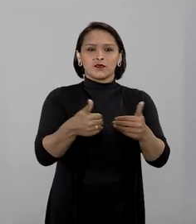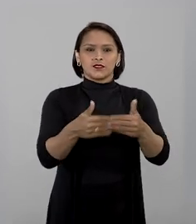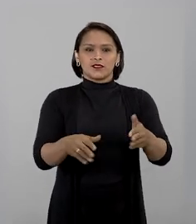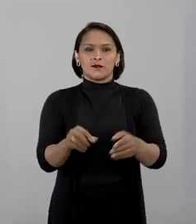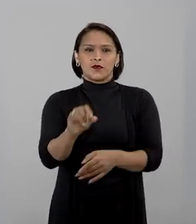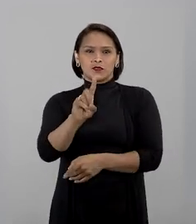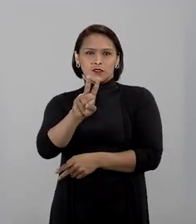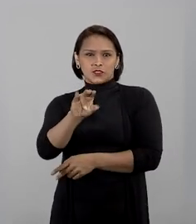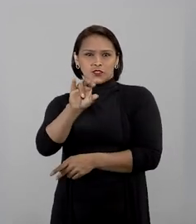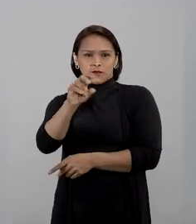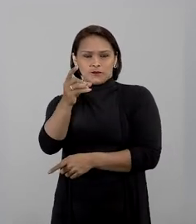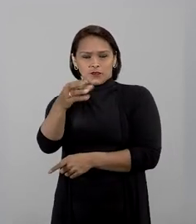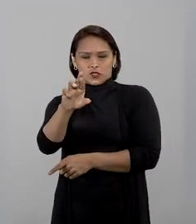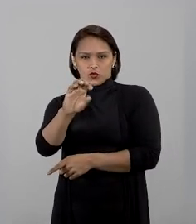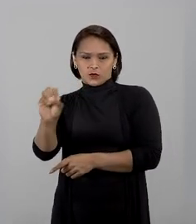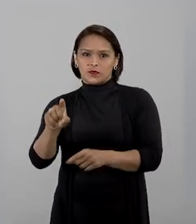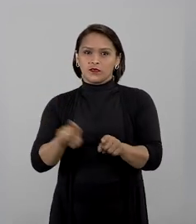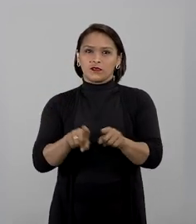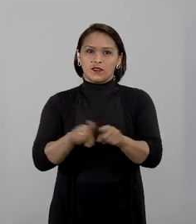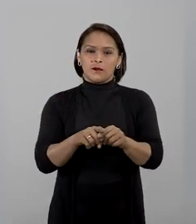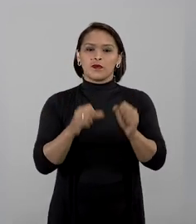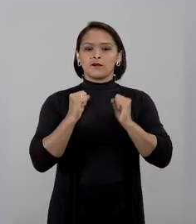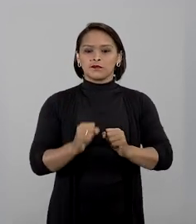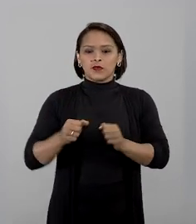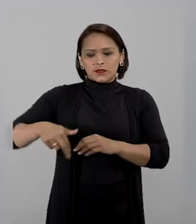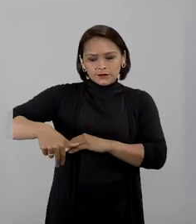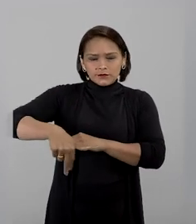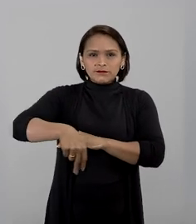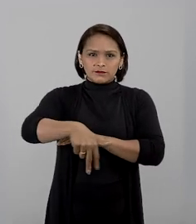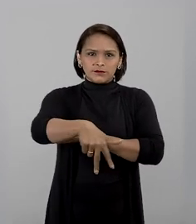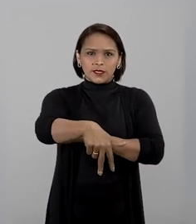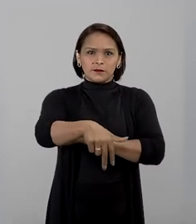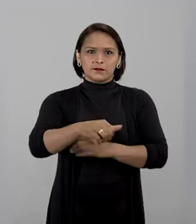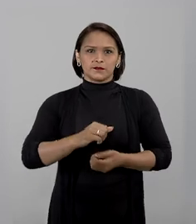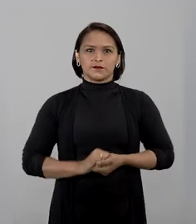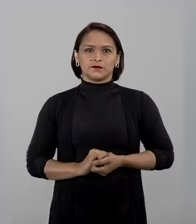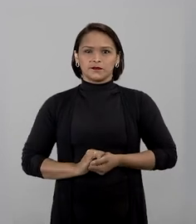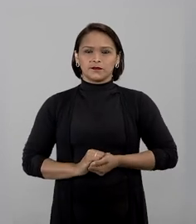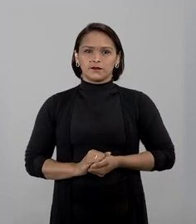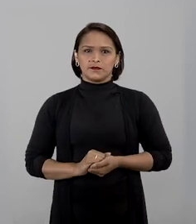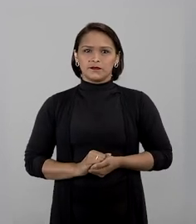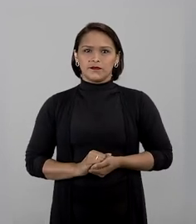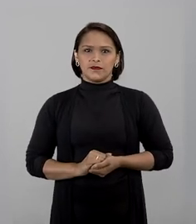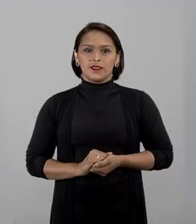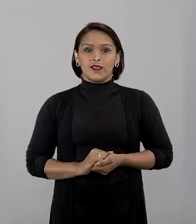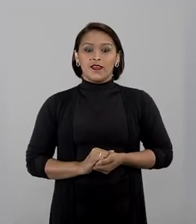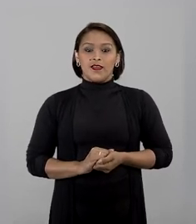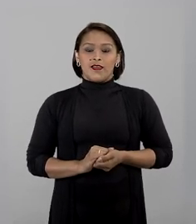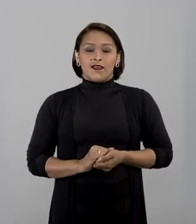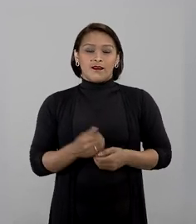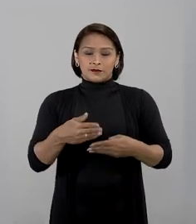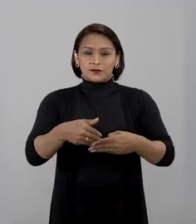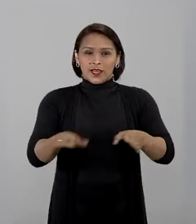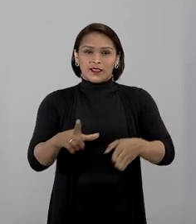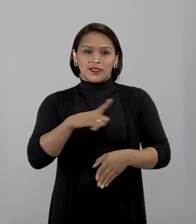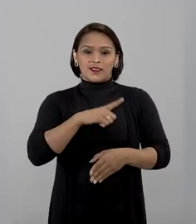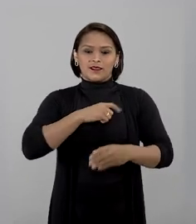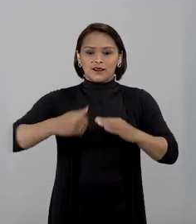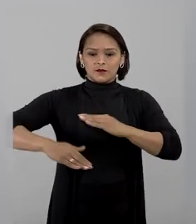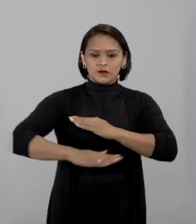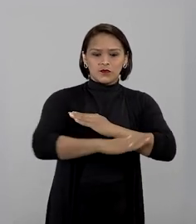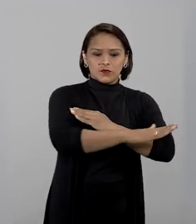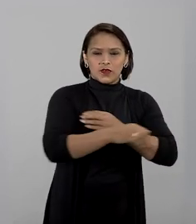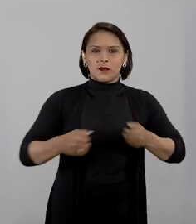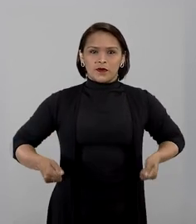depois da porta de vidro. Também é possível entrar a pé por essa portaria. A entrada conta com